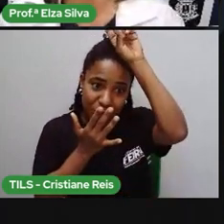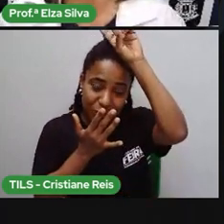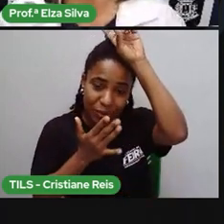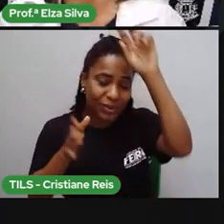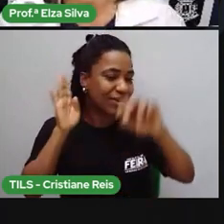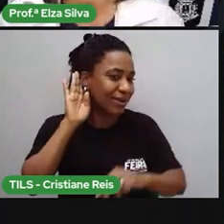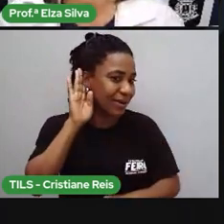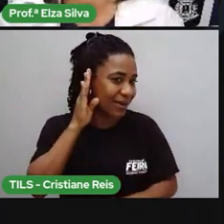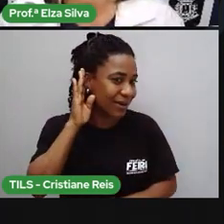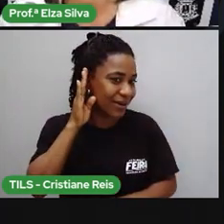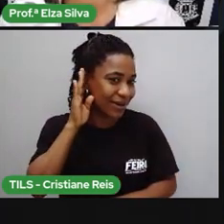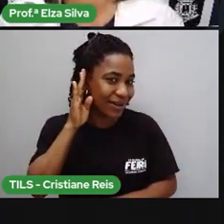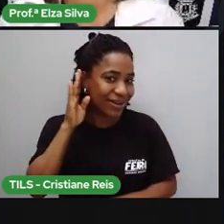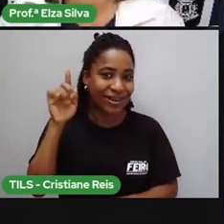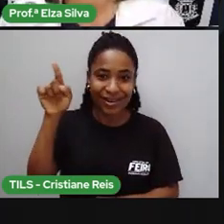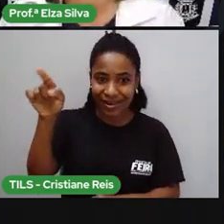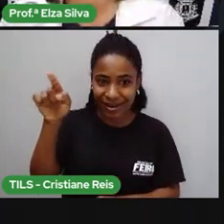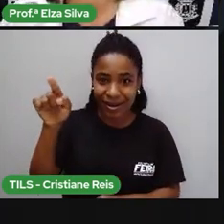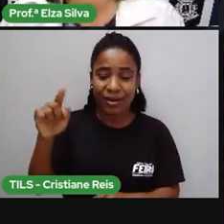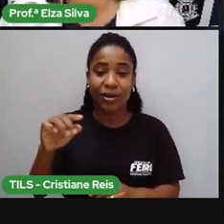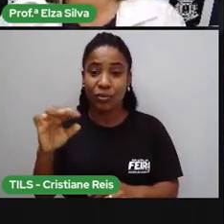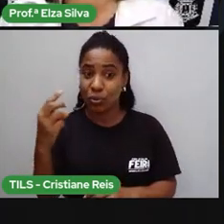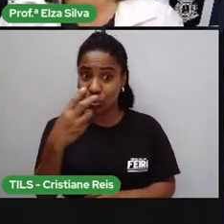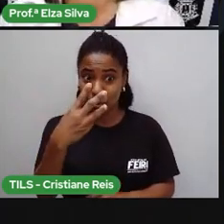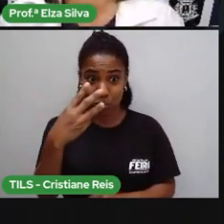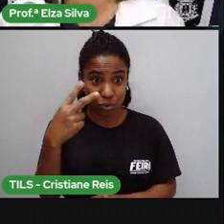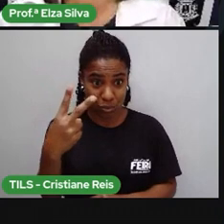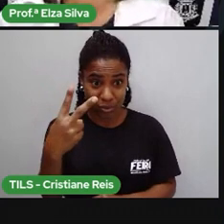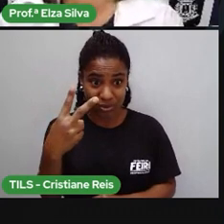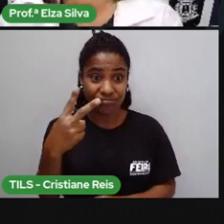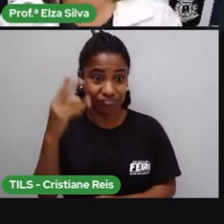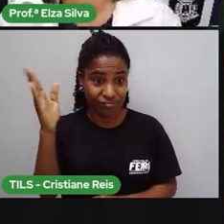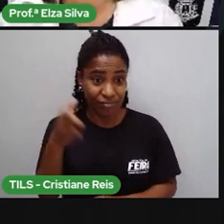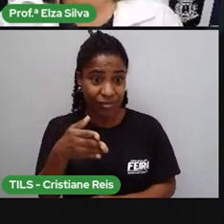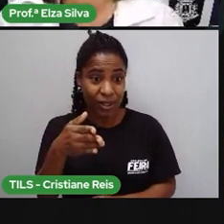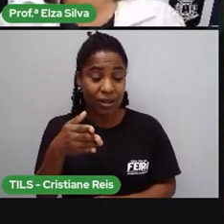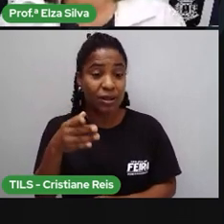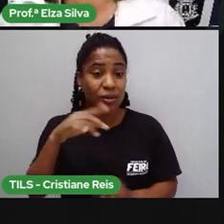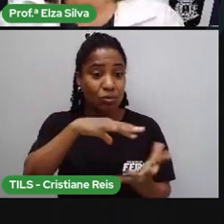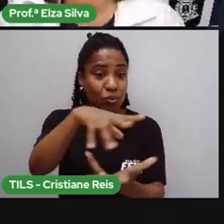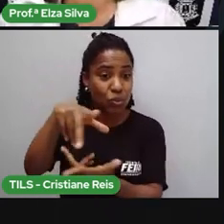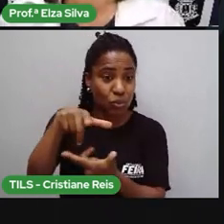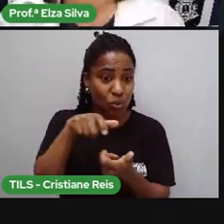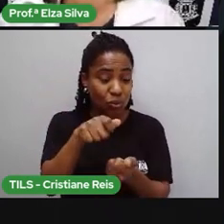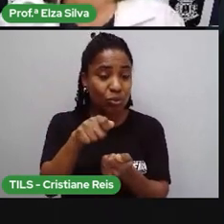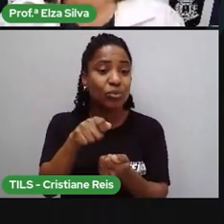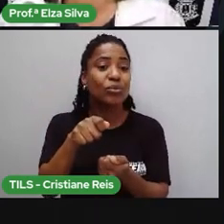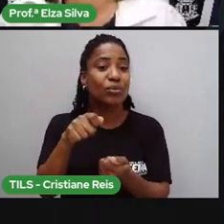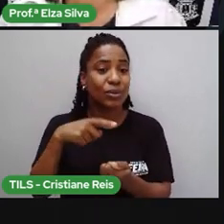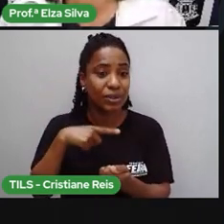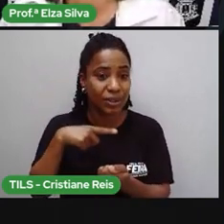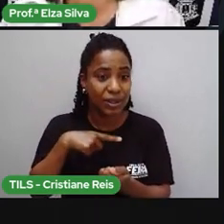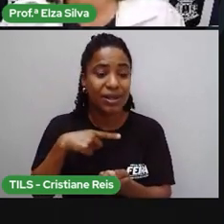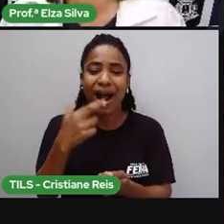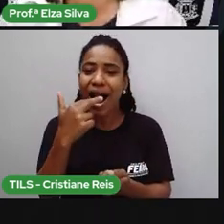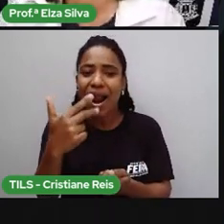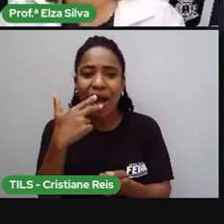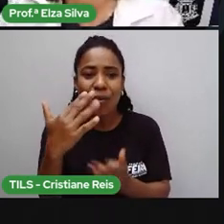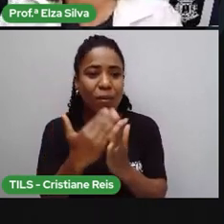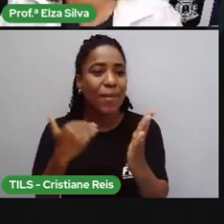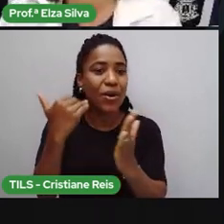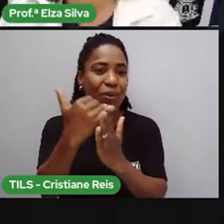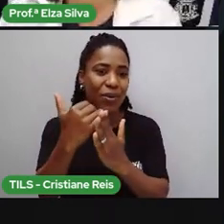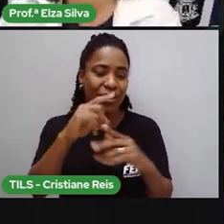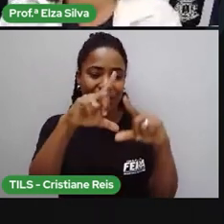terços das línguas do mundo estão na África e na Ásia. O continente com o menor número de línguas é a Europa. No entanto,